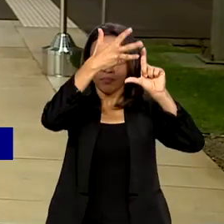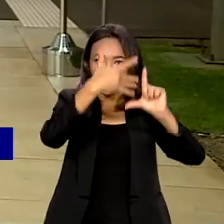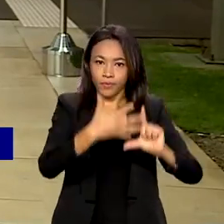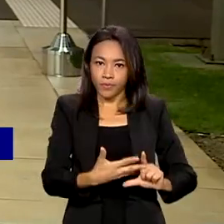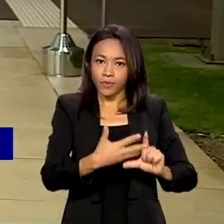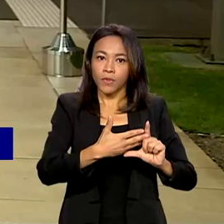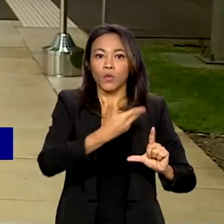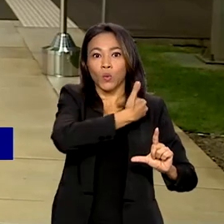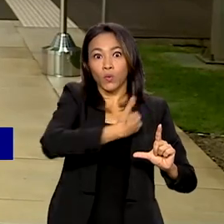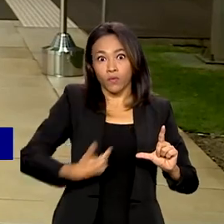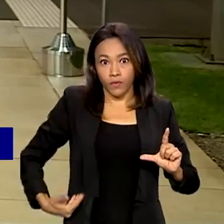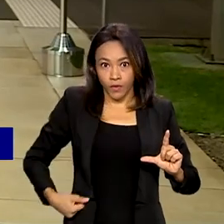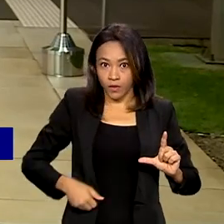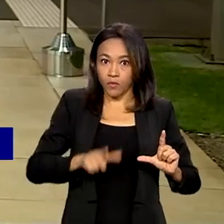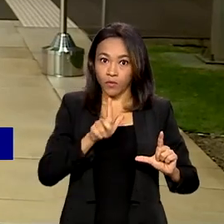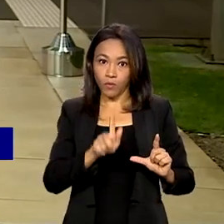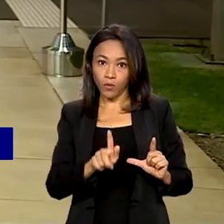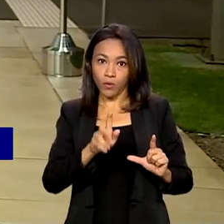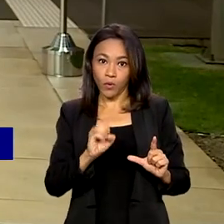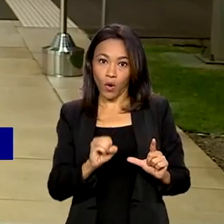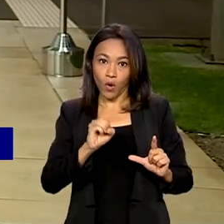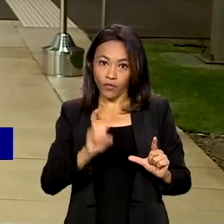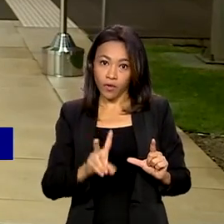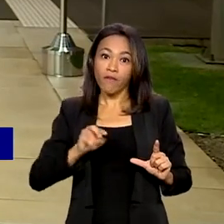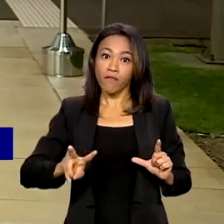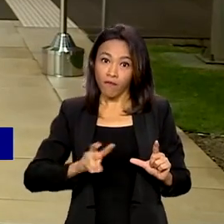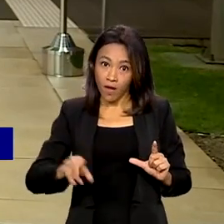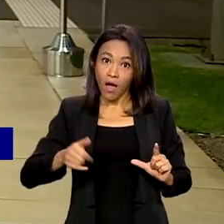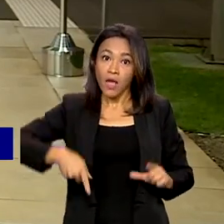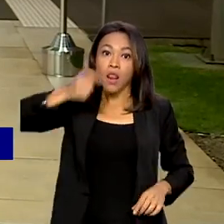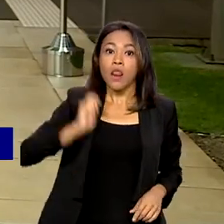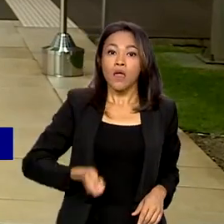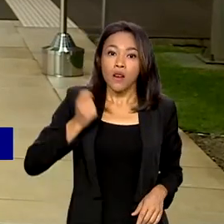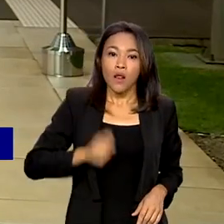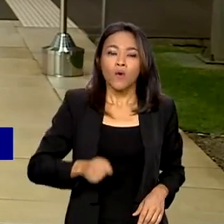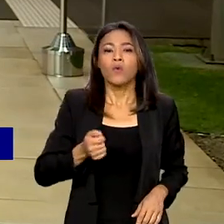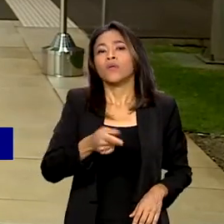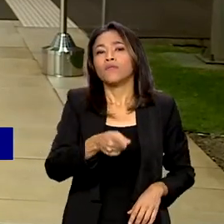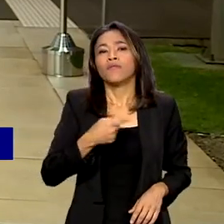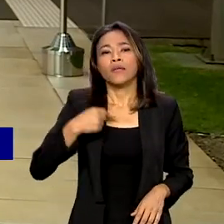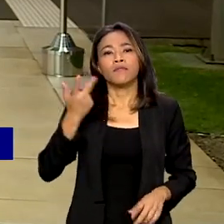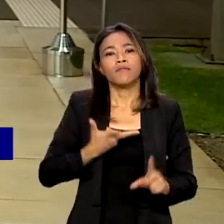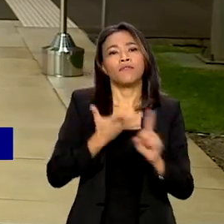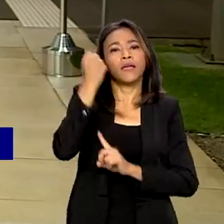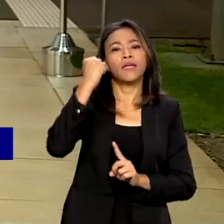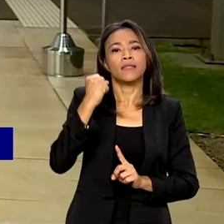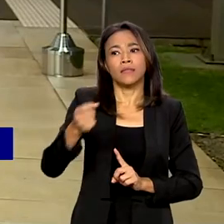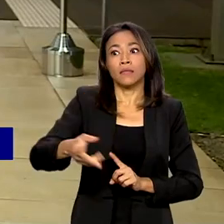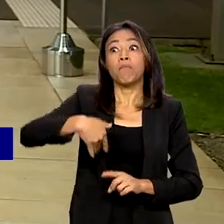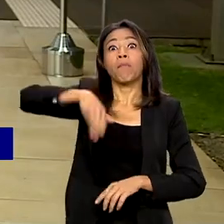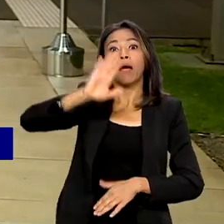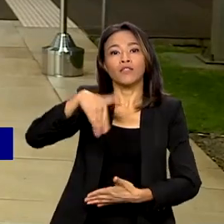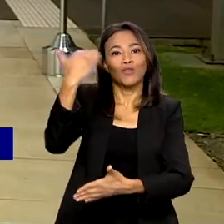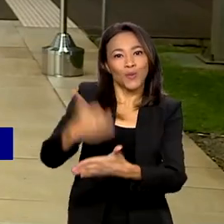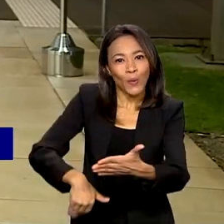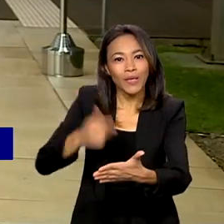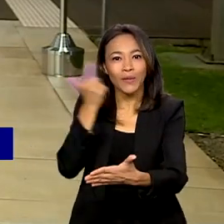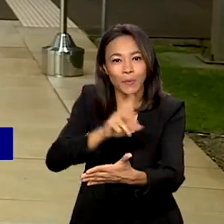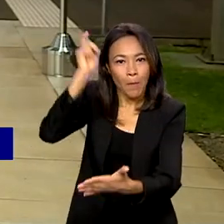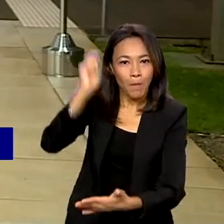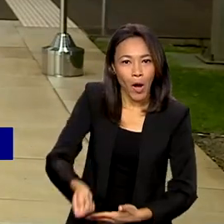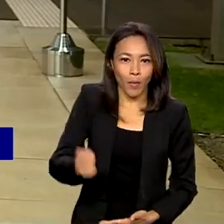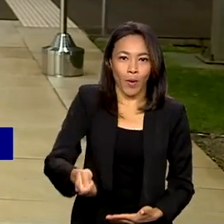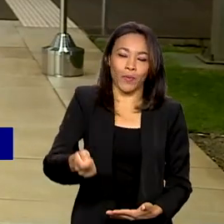.br. O governo vai organizar um leilão. Vence a instituição que garantir os maiores descontos. Nesta